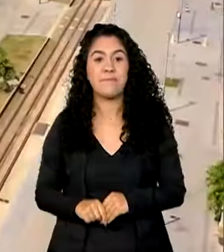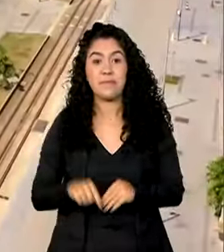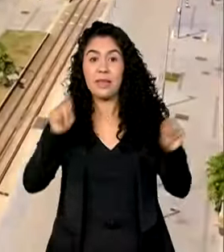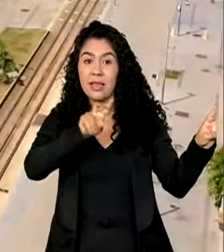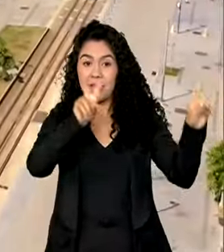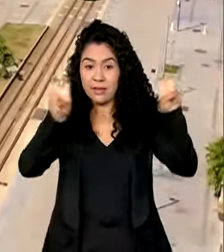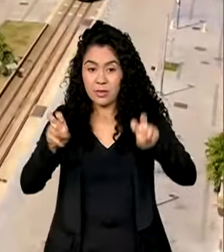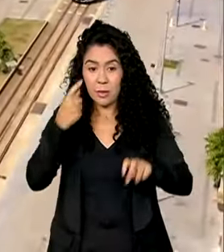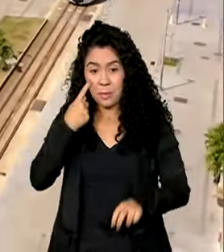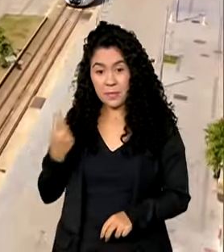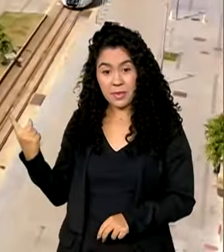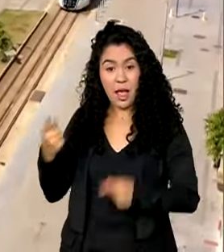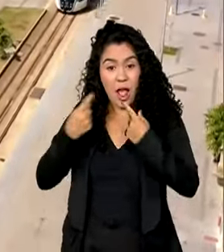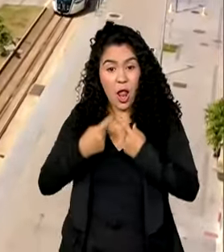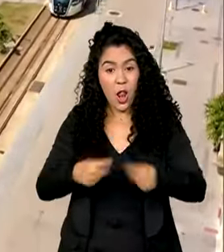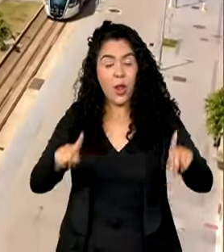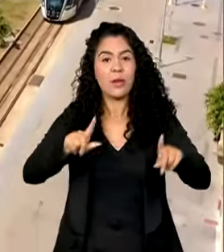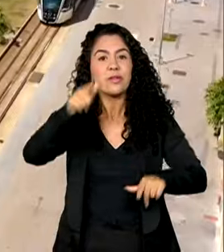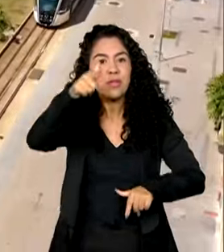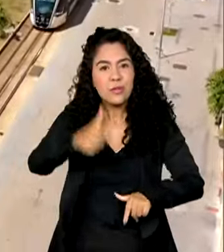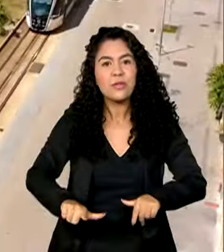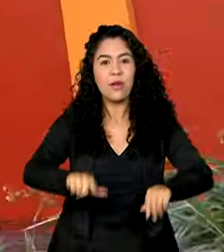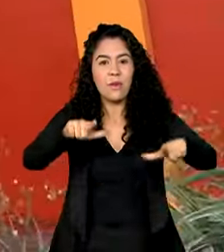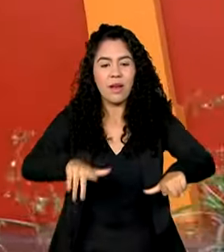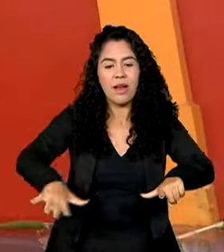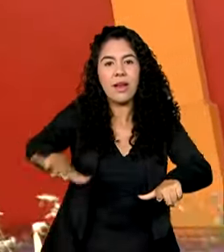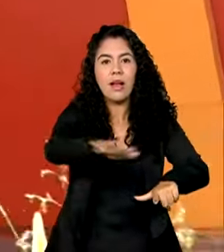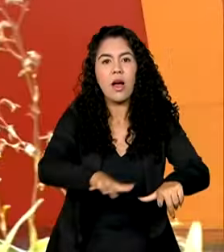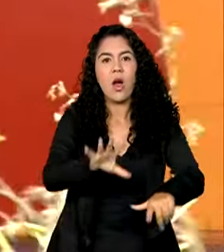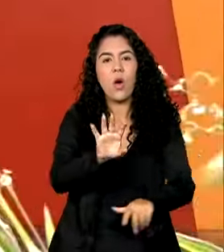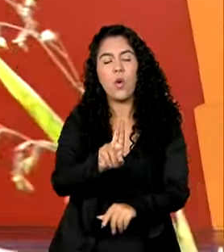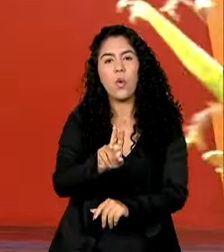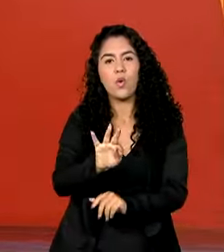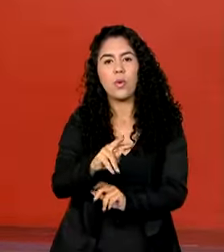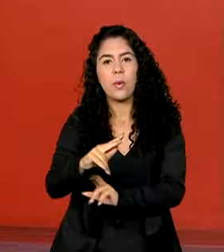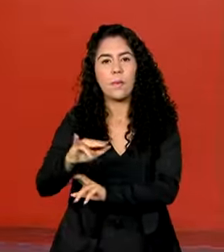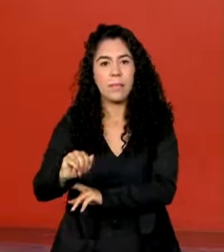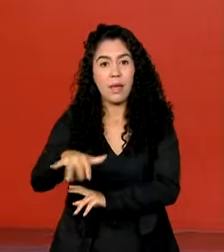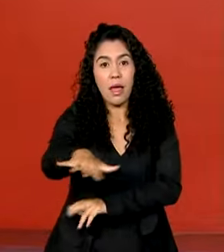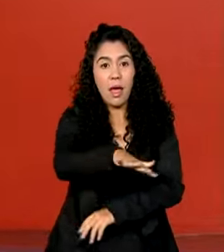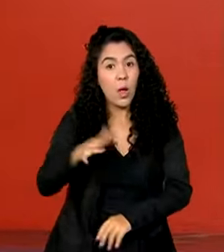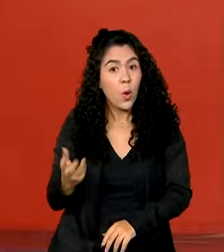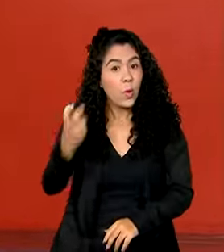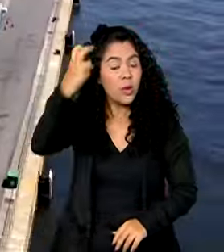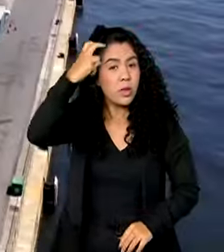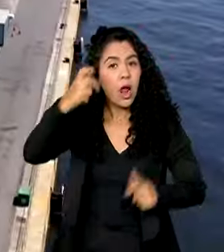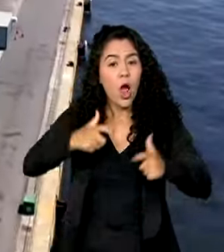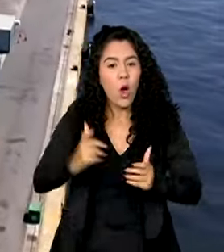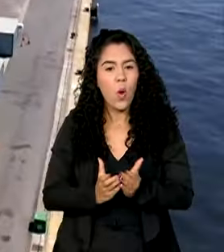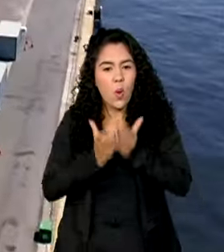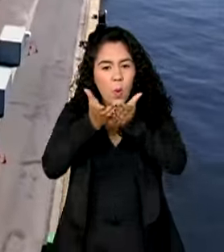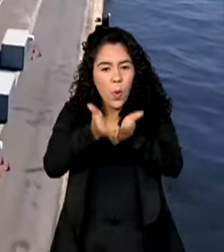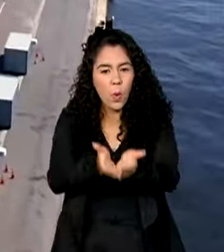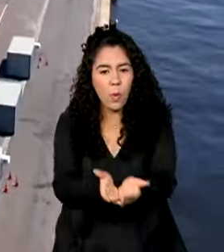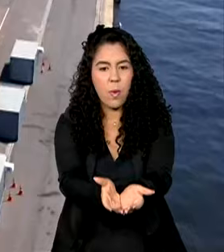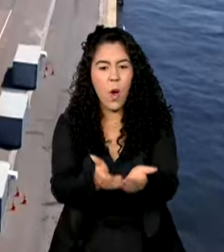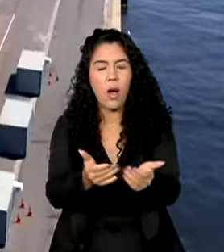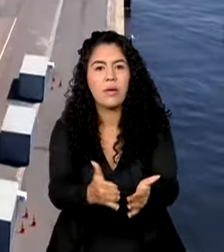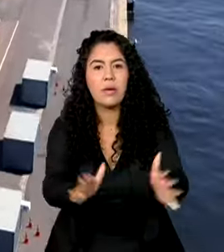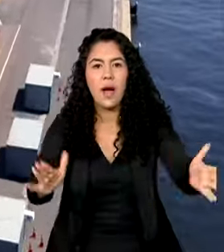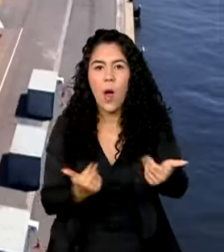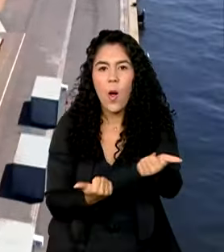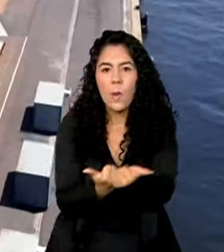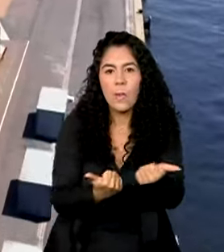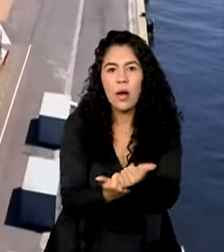Reinaugurado no Rio de Janeiro, o Armazém da Utopia, o espaço cultural que fica em um porto aberto, vai apoiar e